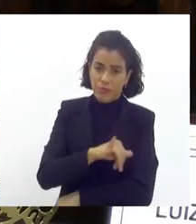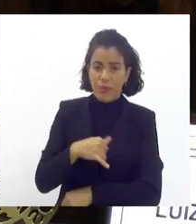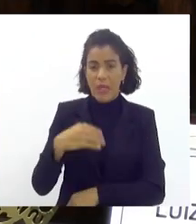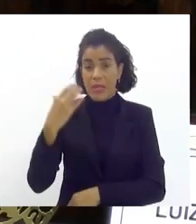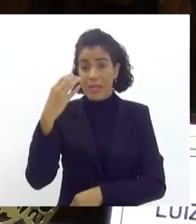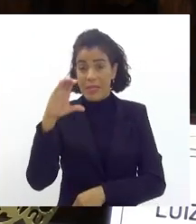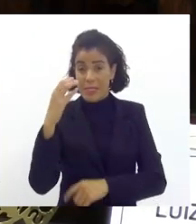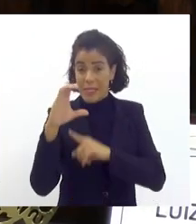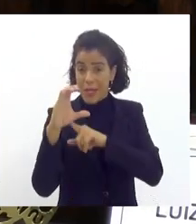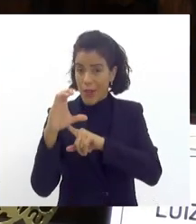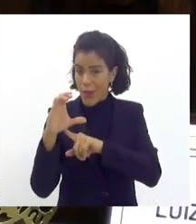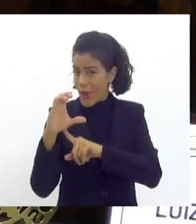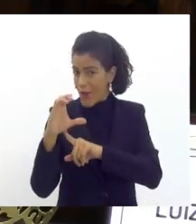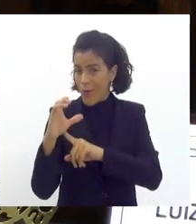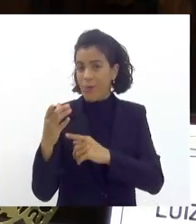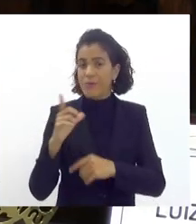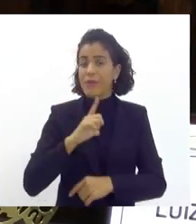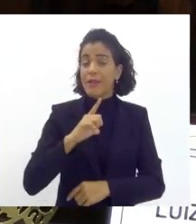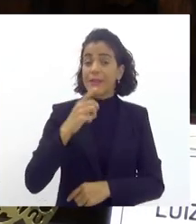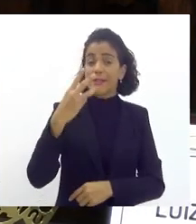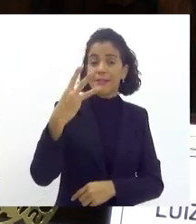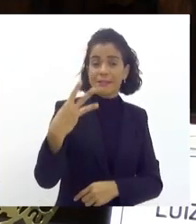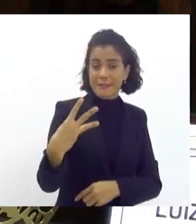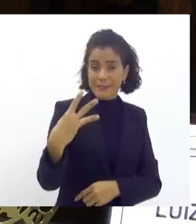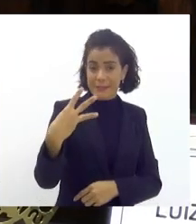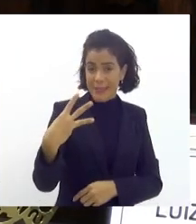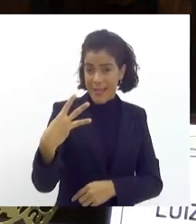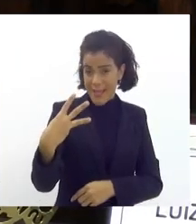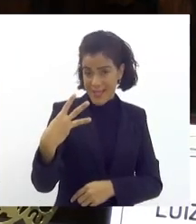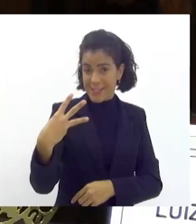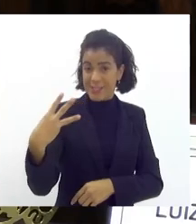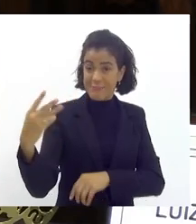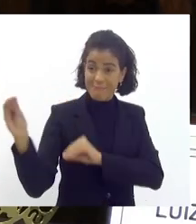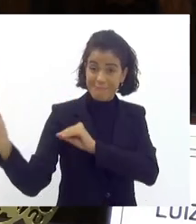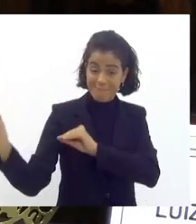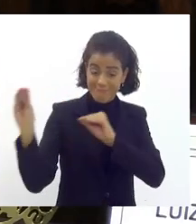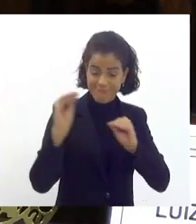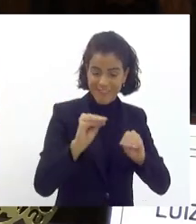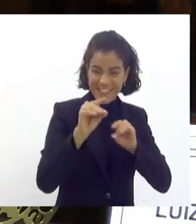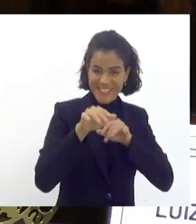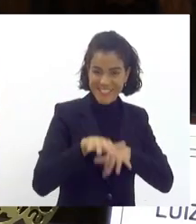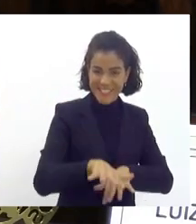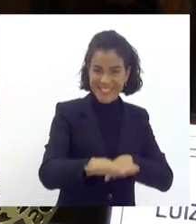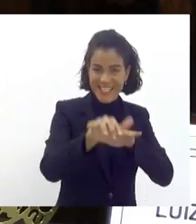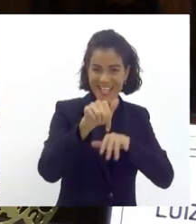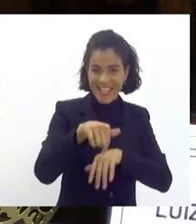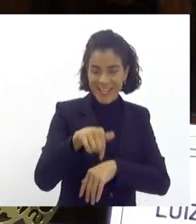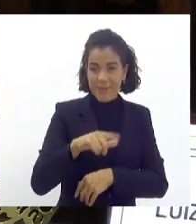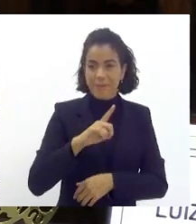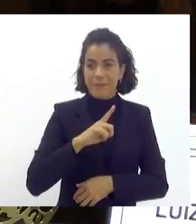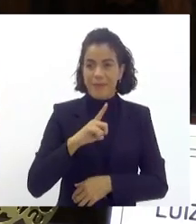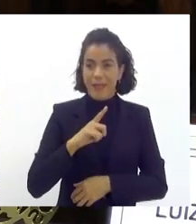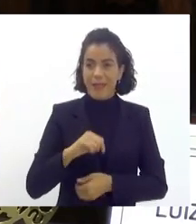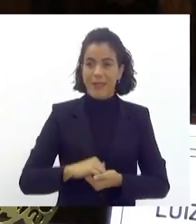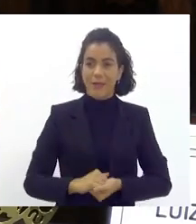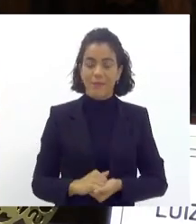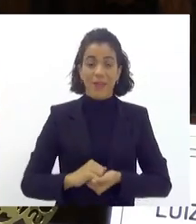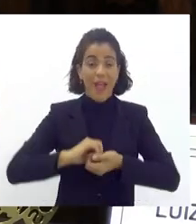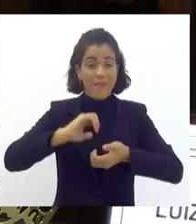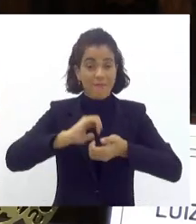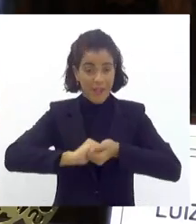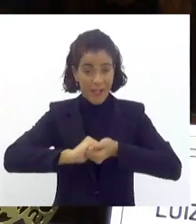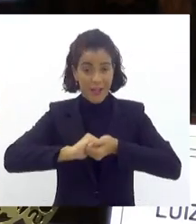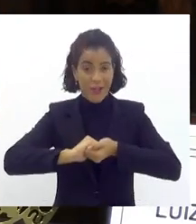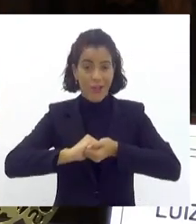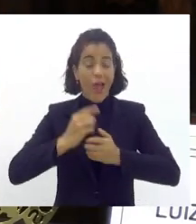Niterói a ponte de Niterói hoje tem três escolas desfilando na cidade do Rio de Janeiro nós temos aí a nossa querida viradora